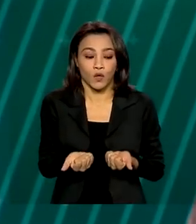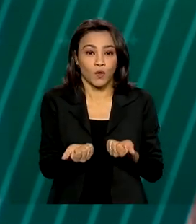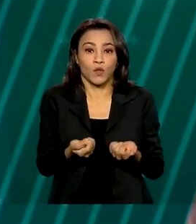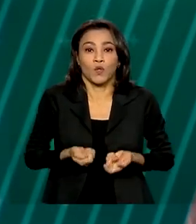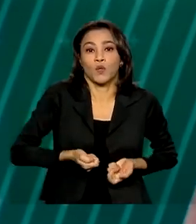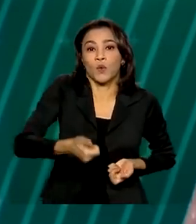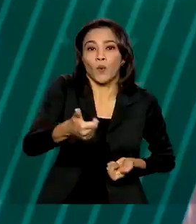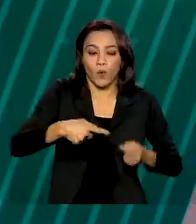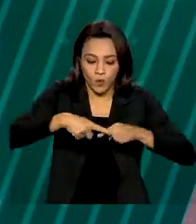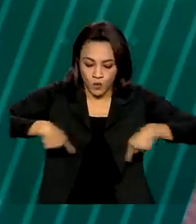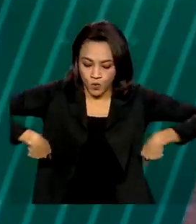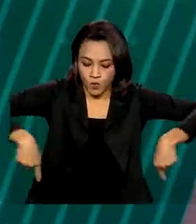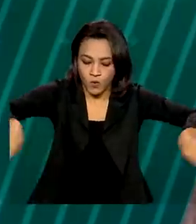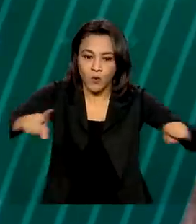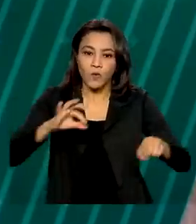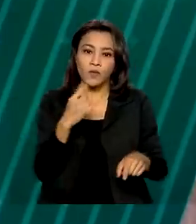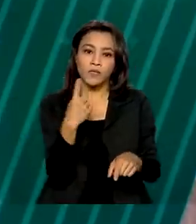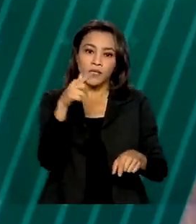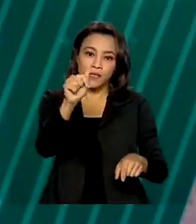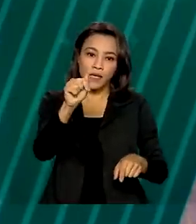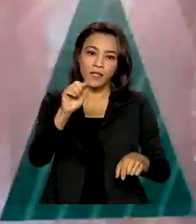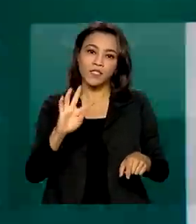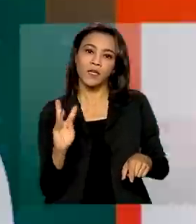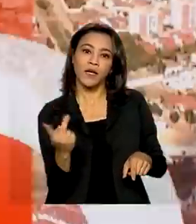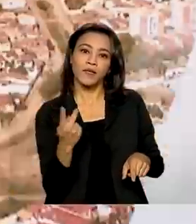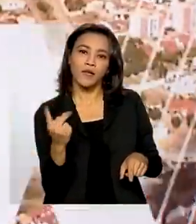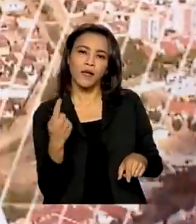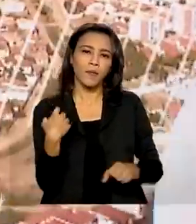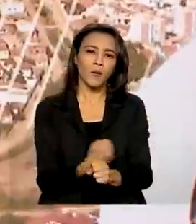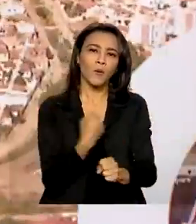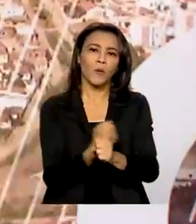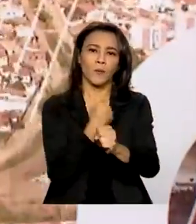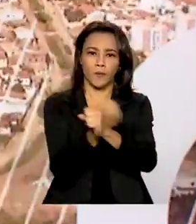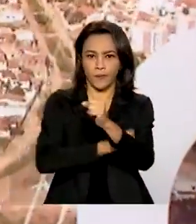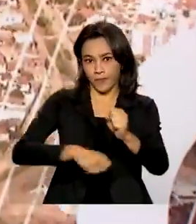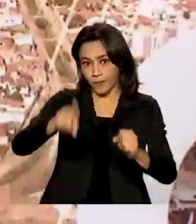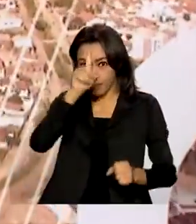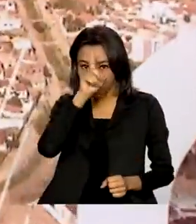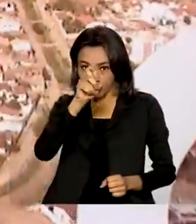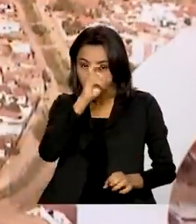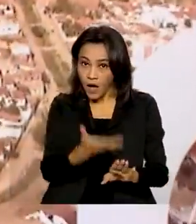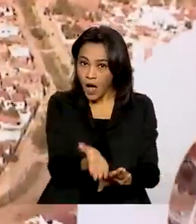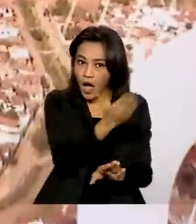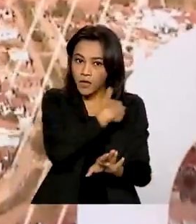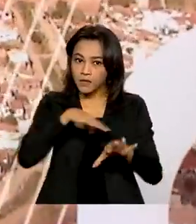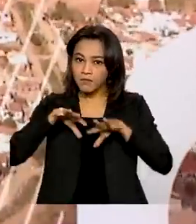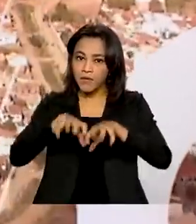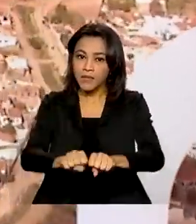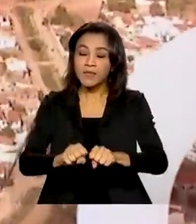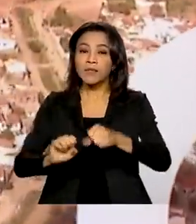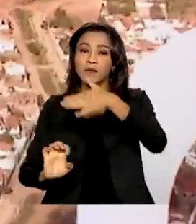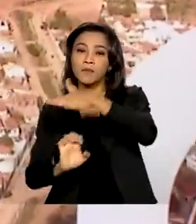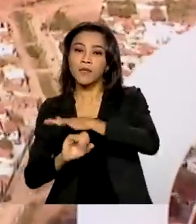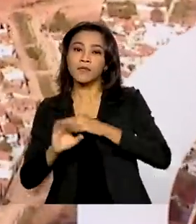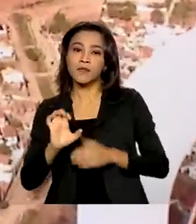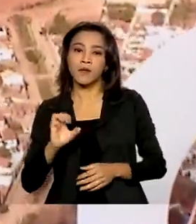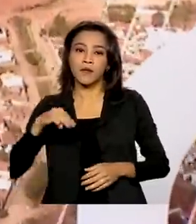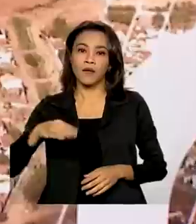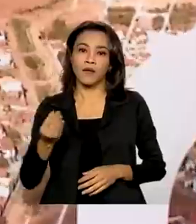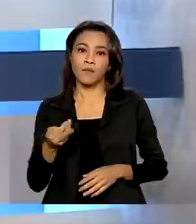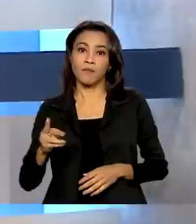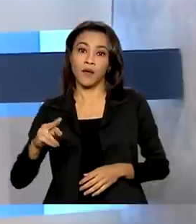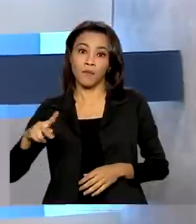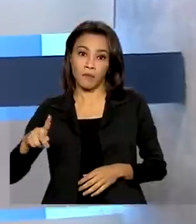17 hectares para o Complexo Hospitalar Oncológico. A área, que era da Embrapa, fica na região metropolitana de